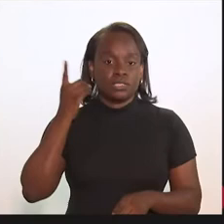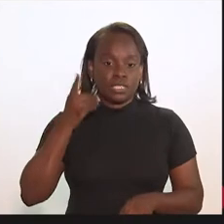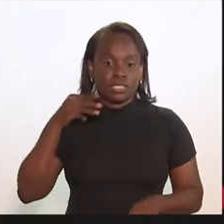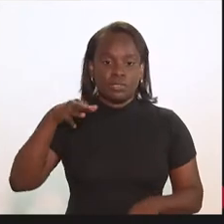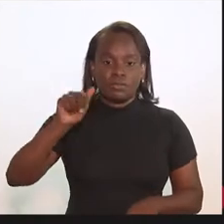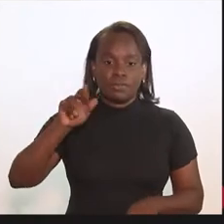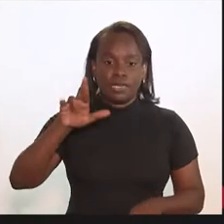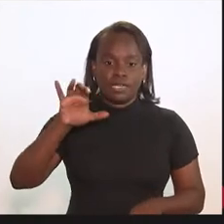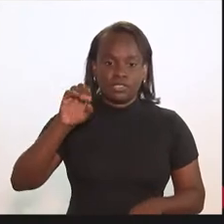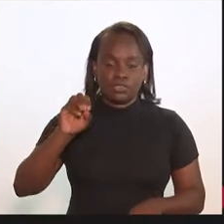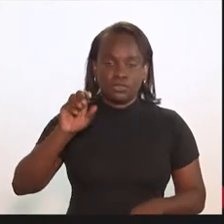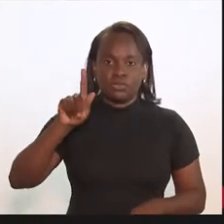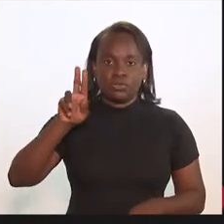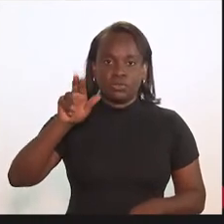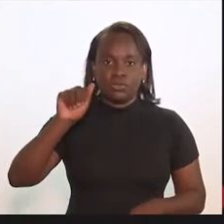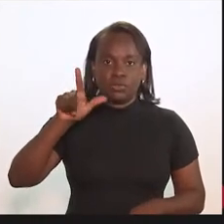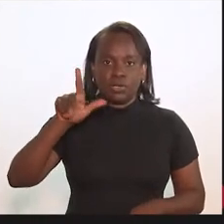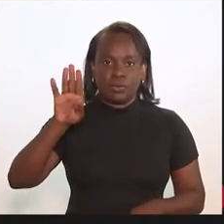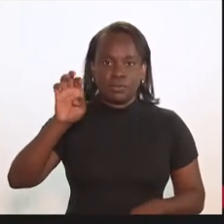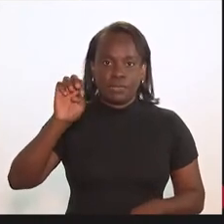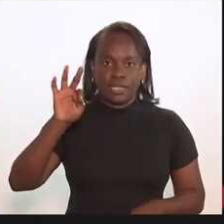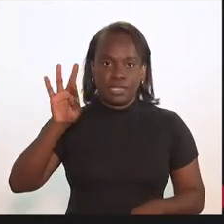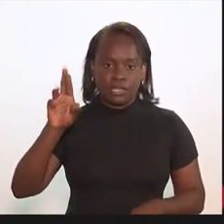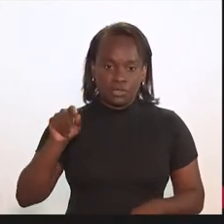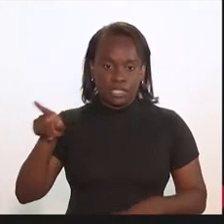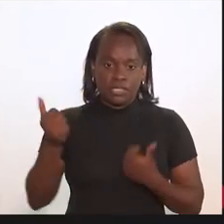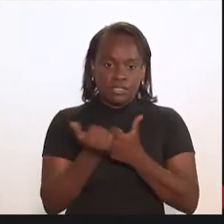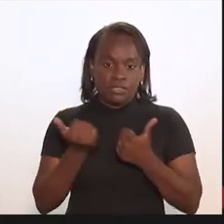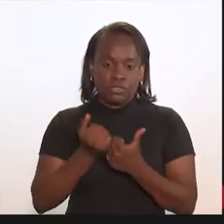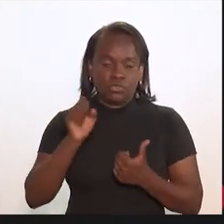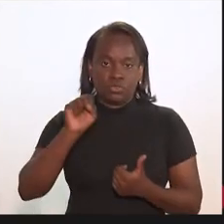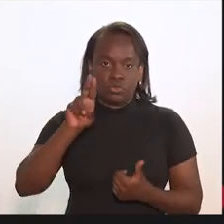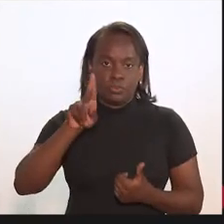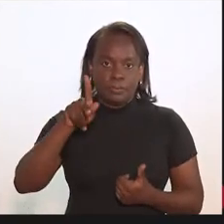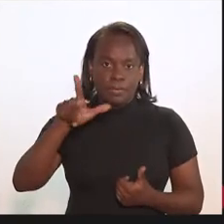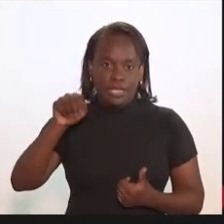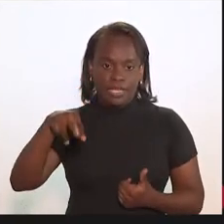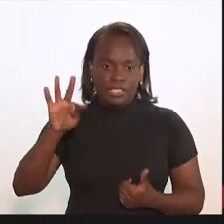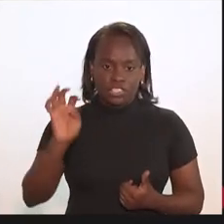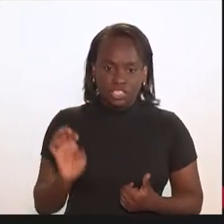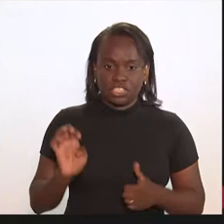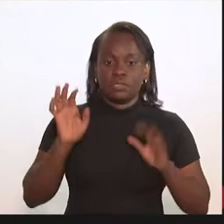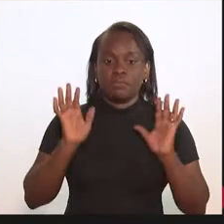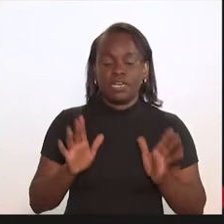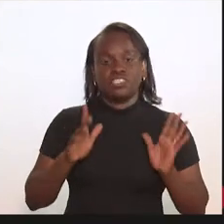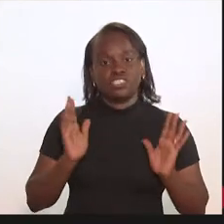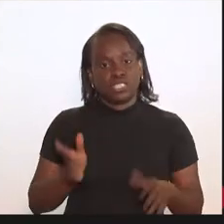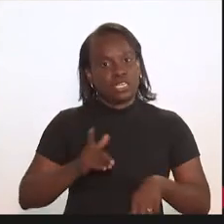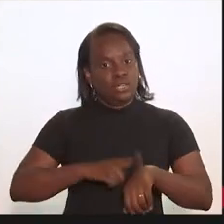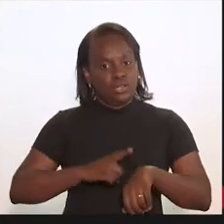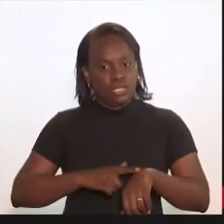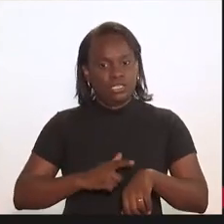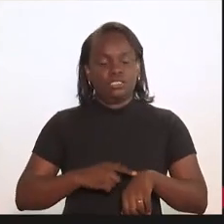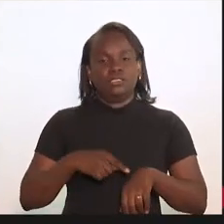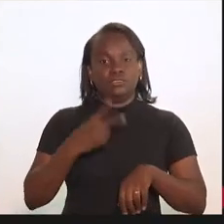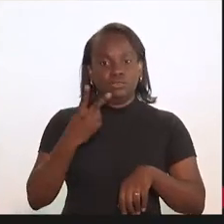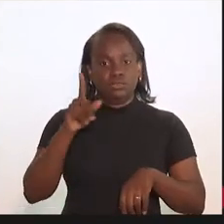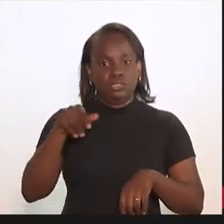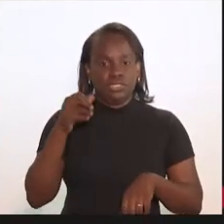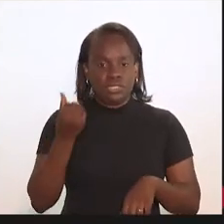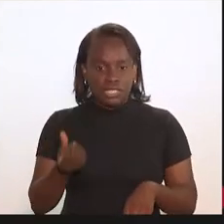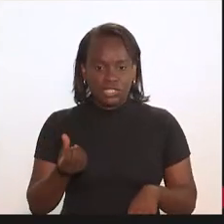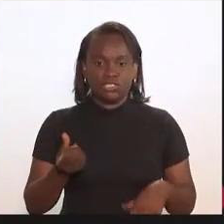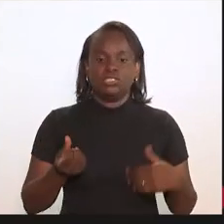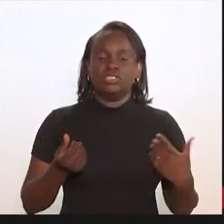deputado Márcio Gualberto, né, na condição de suplente, mas como já são, né, e